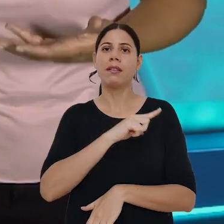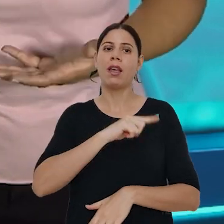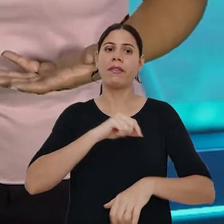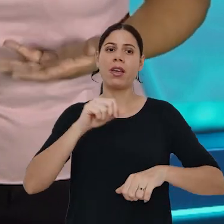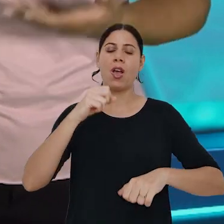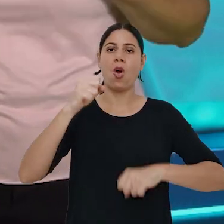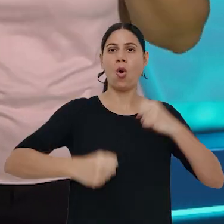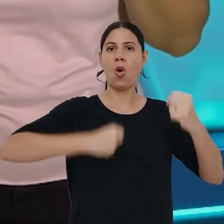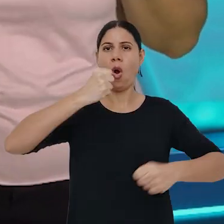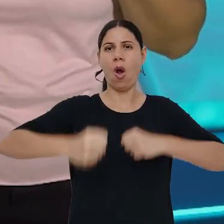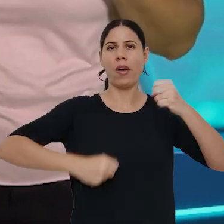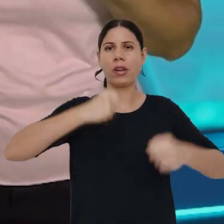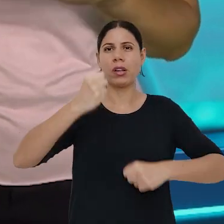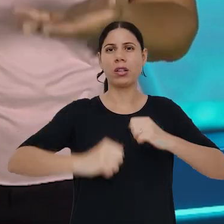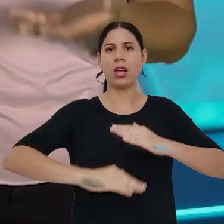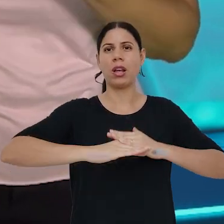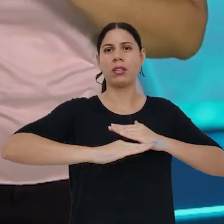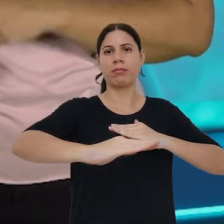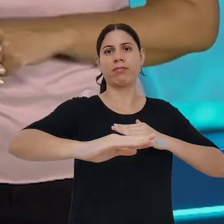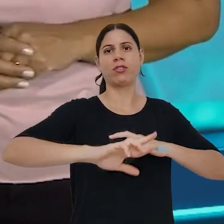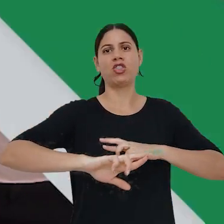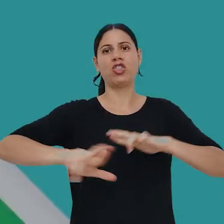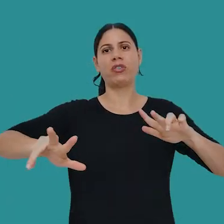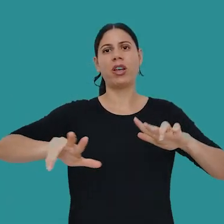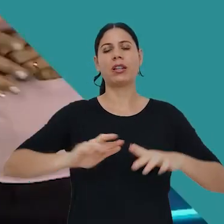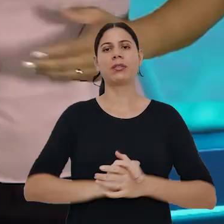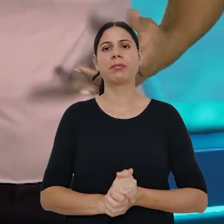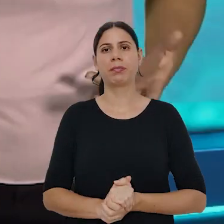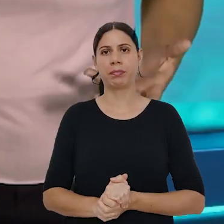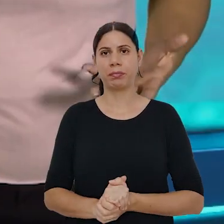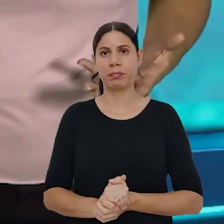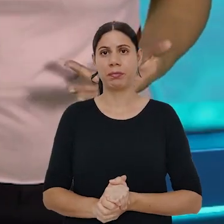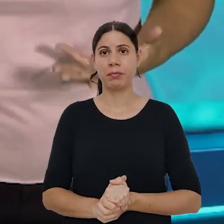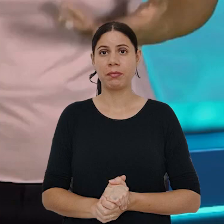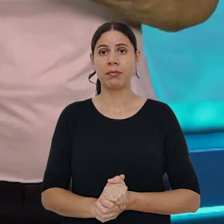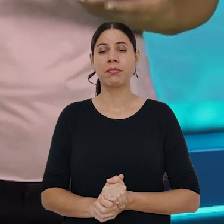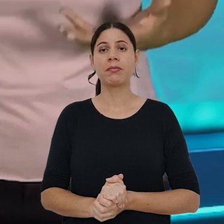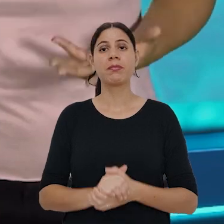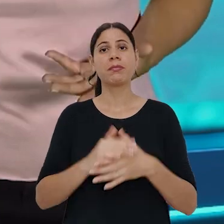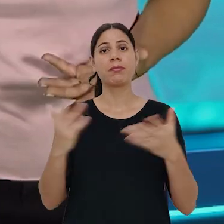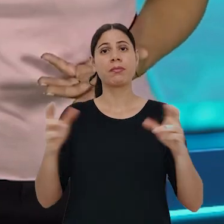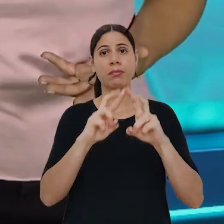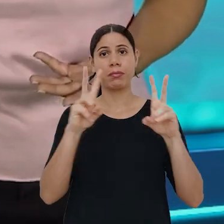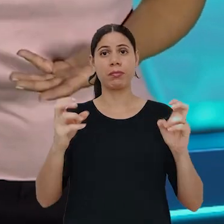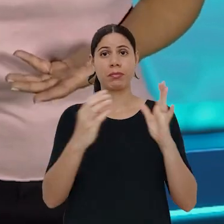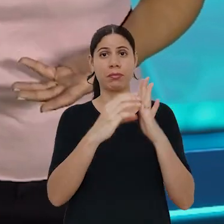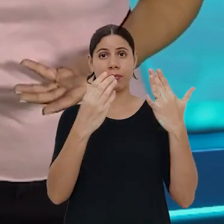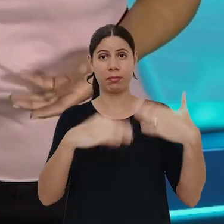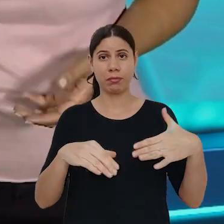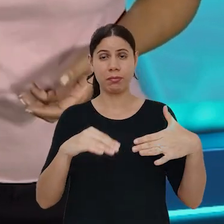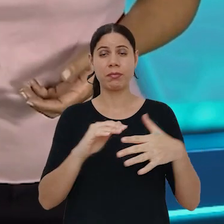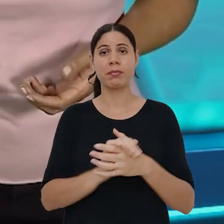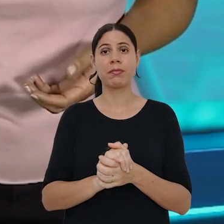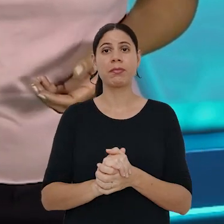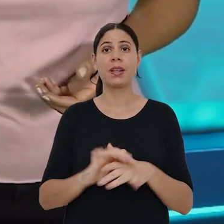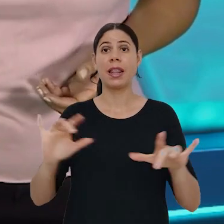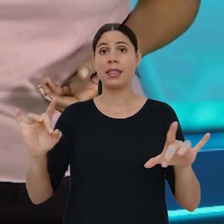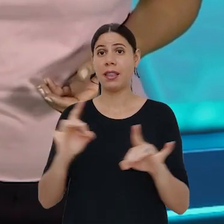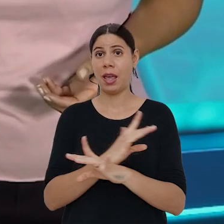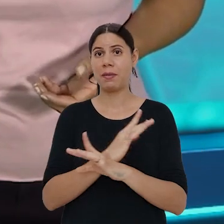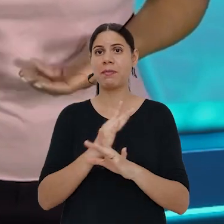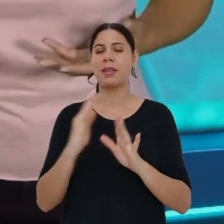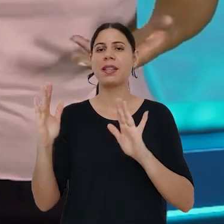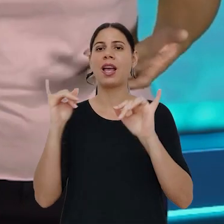exame de corrida em ambientes com pisos diferentes. E já que estamos destacando decisões sobre concurso público, a gente